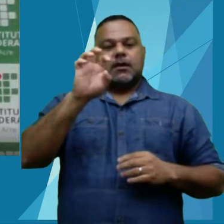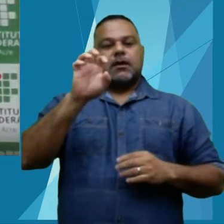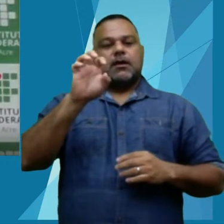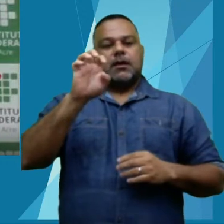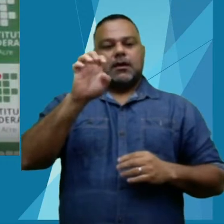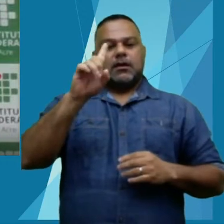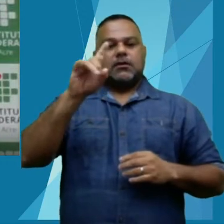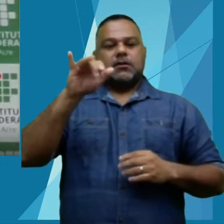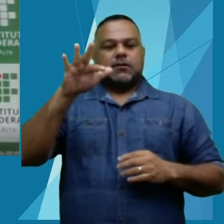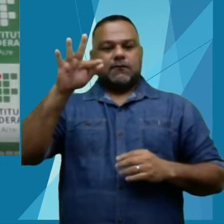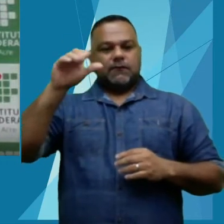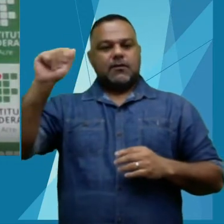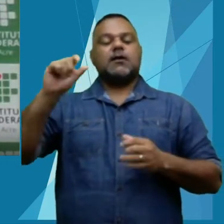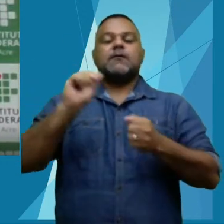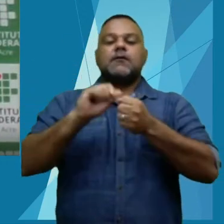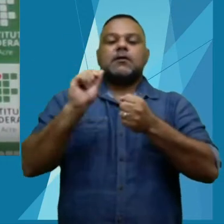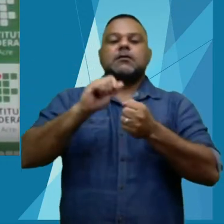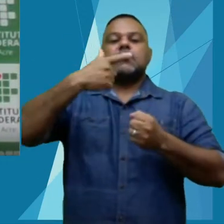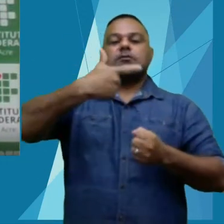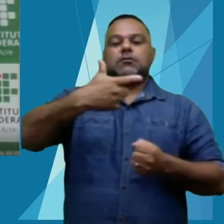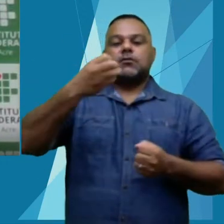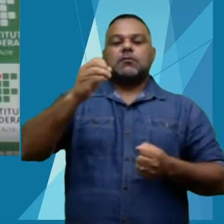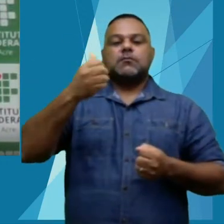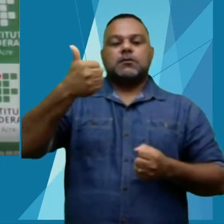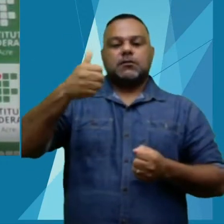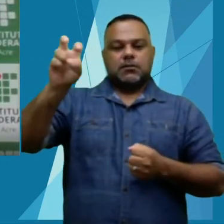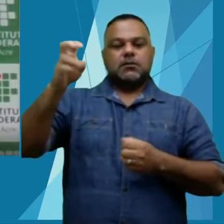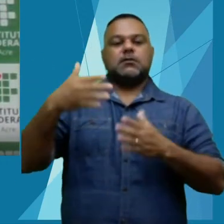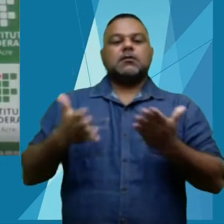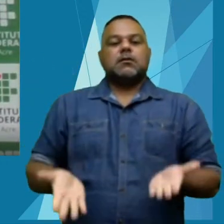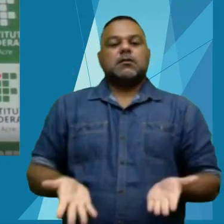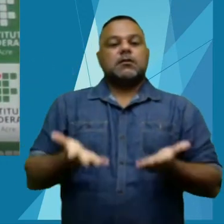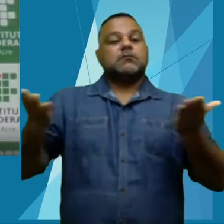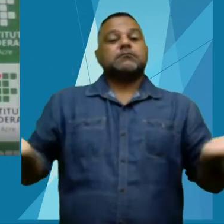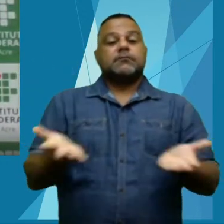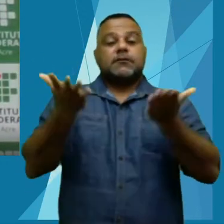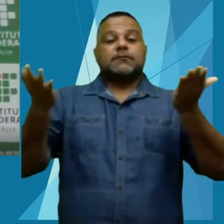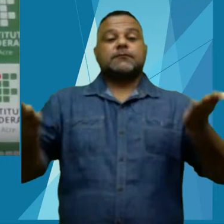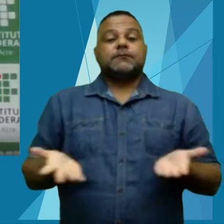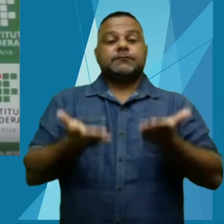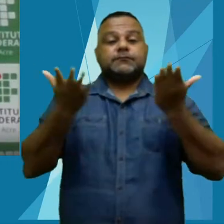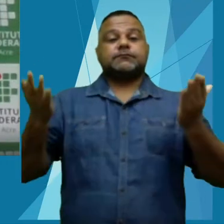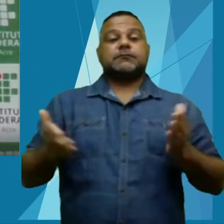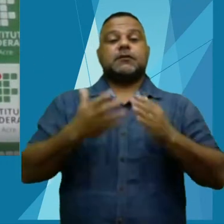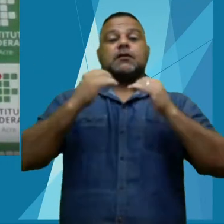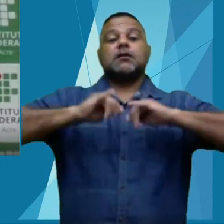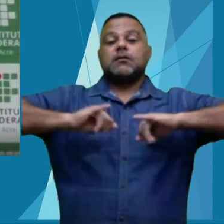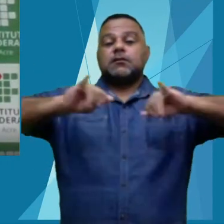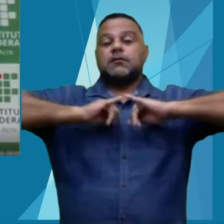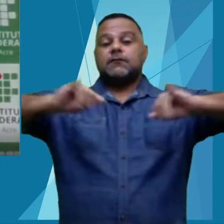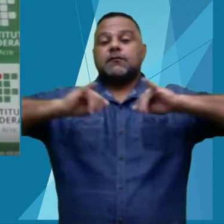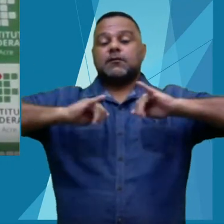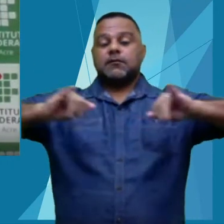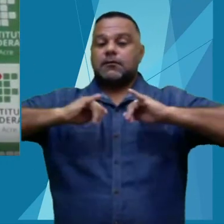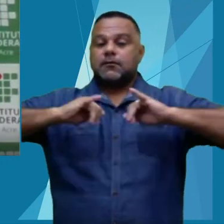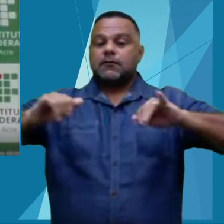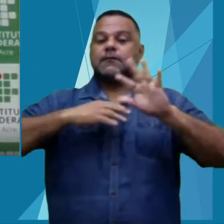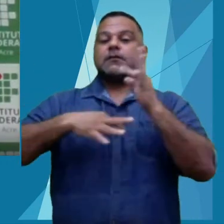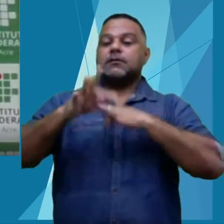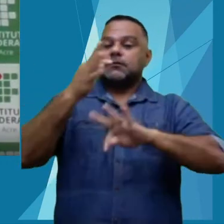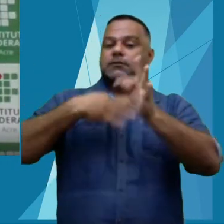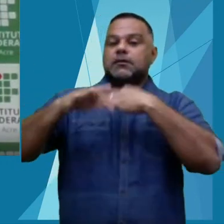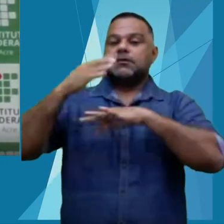ano de 2015 e tem como foco promover e divulgar as produções de caráter técnico